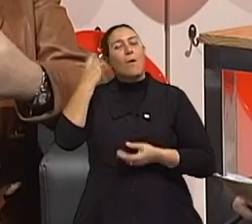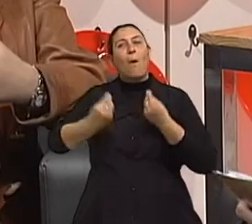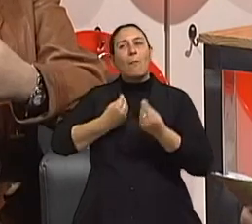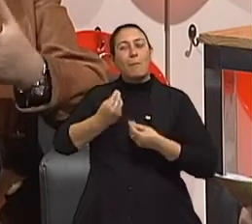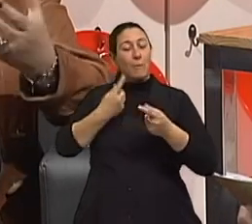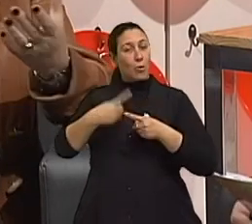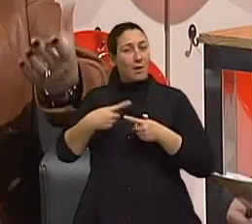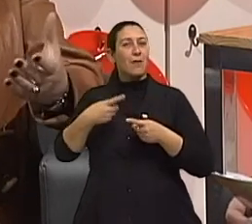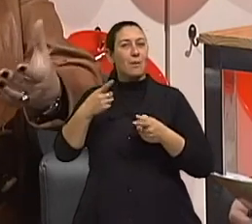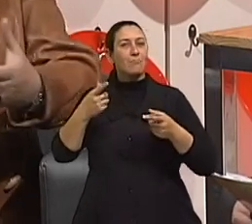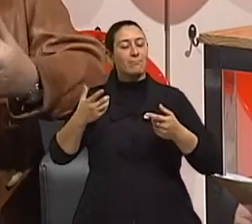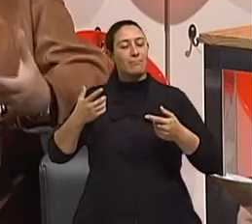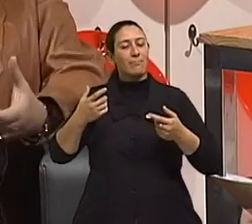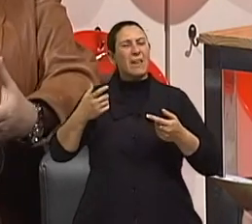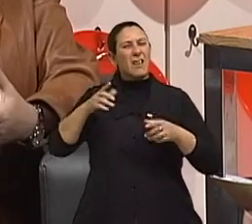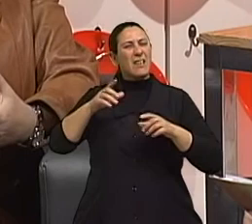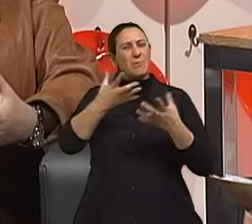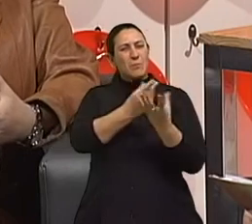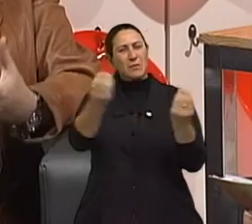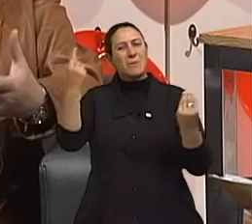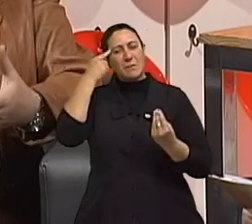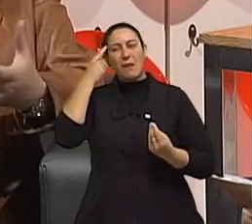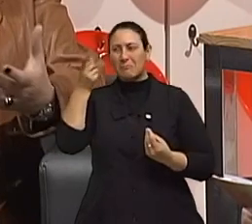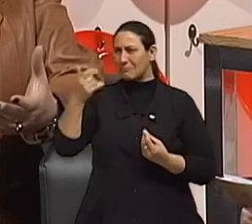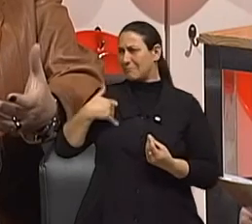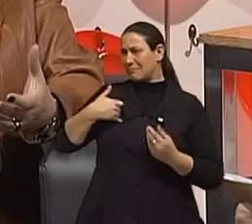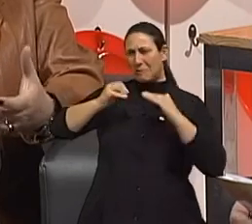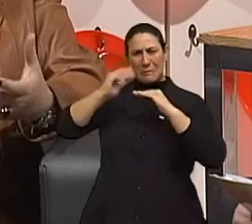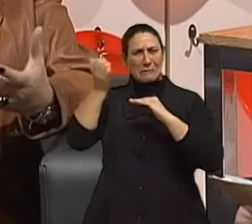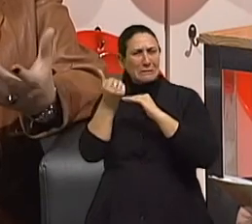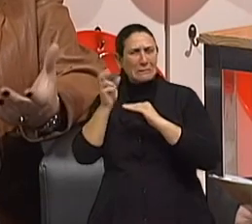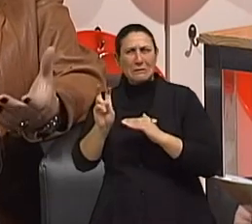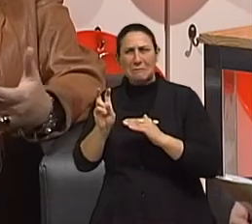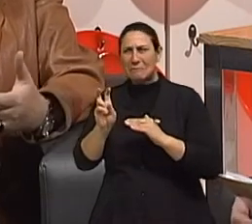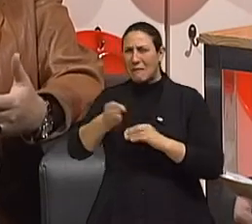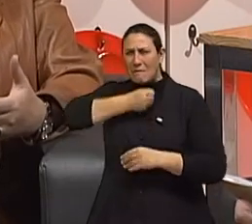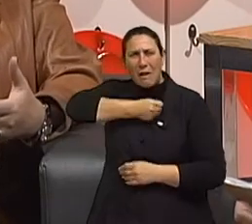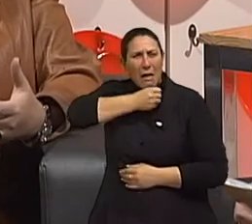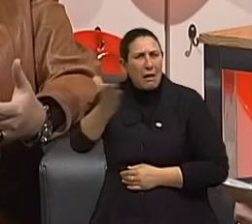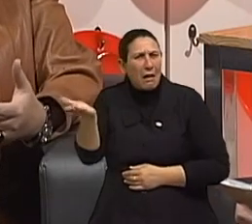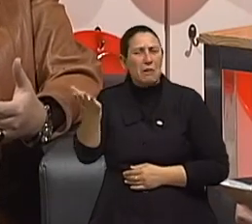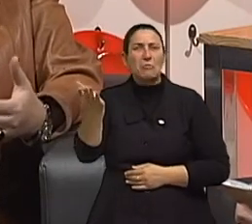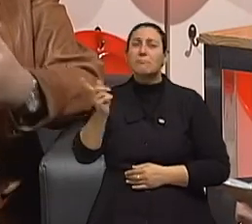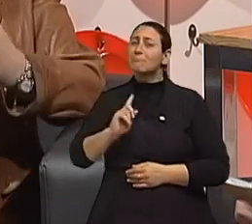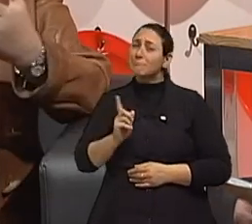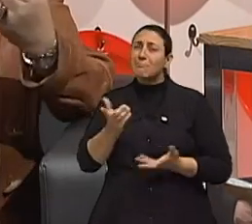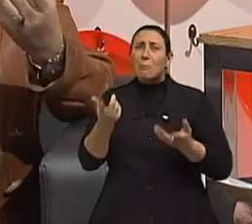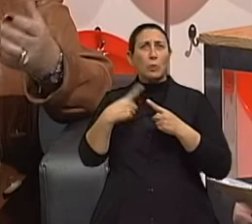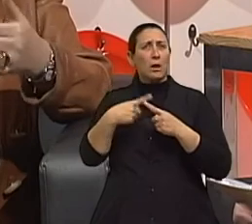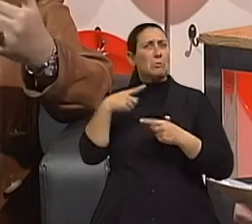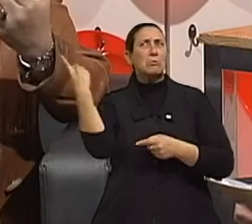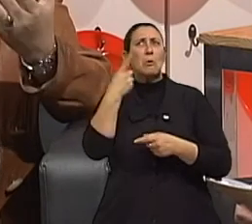Que esse é um dos estigmas. Dá para se considerar uma pessoa com 65 anos velha, já que temos uma perspectiva de vida